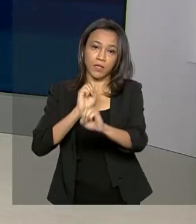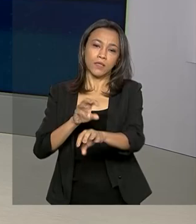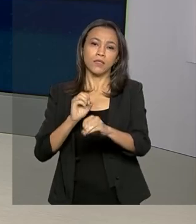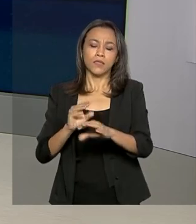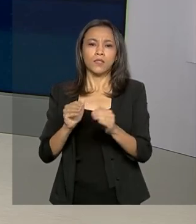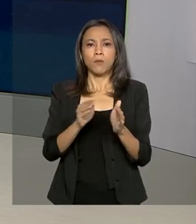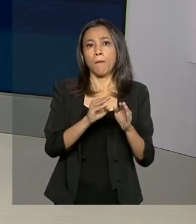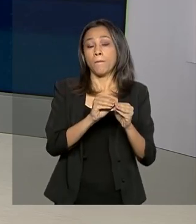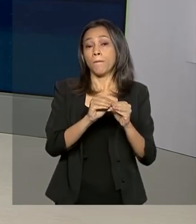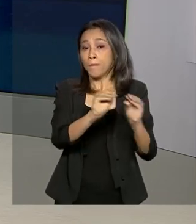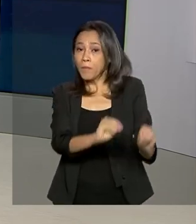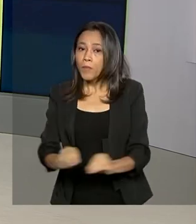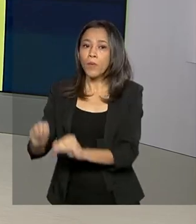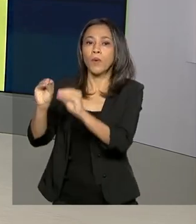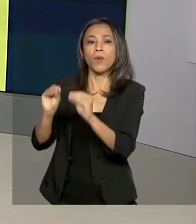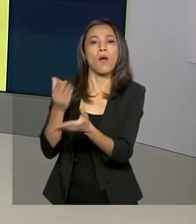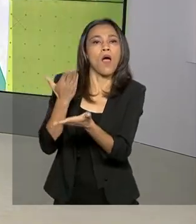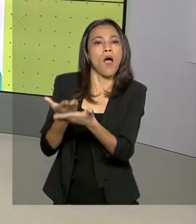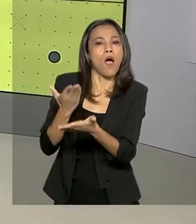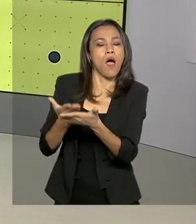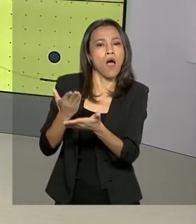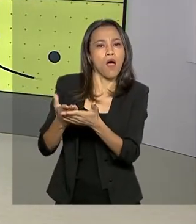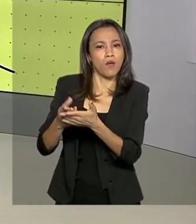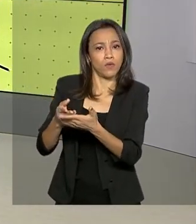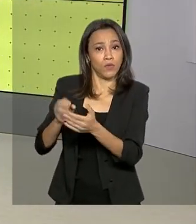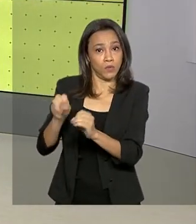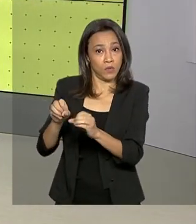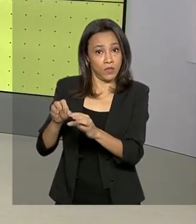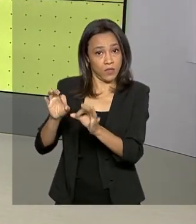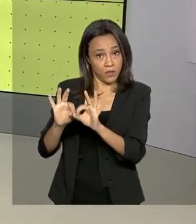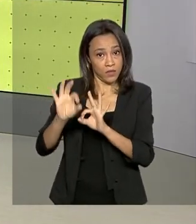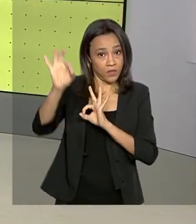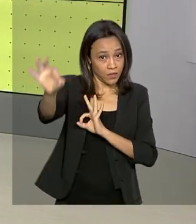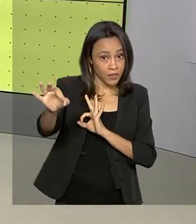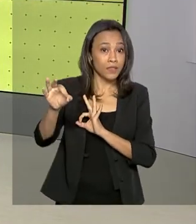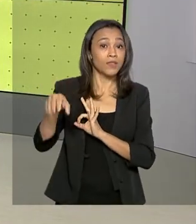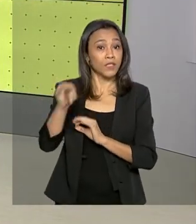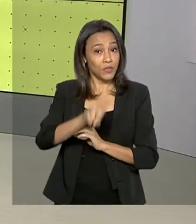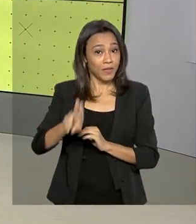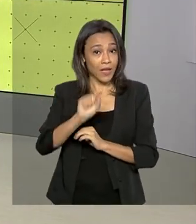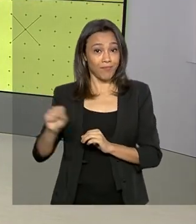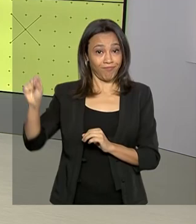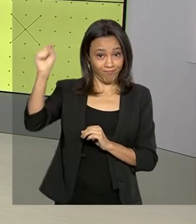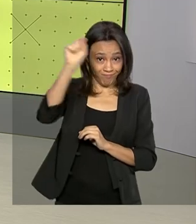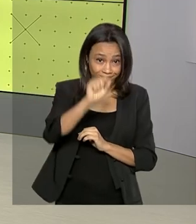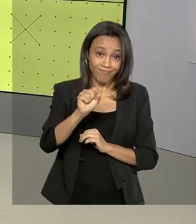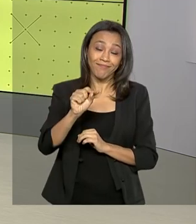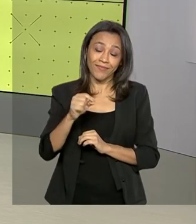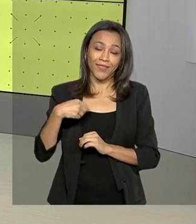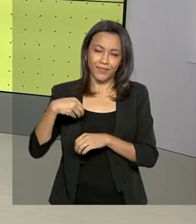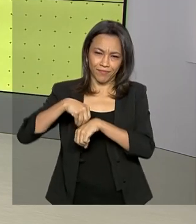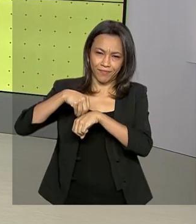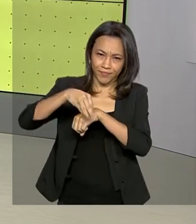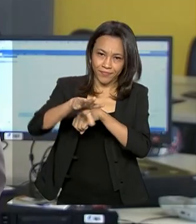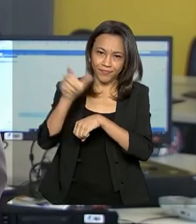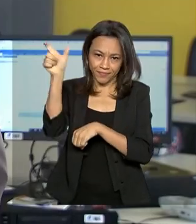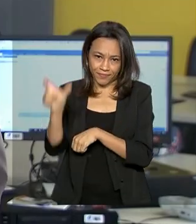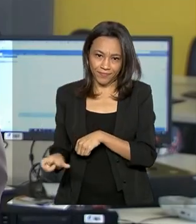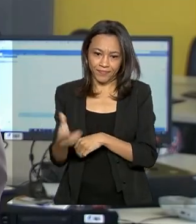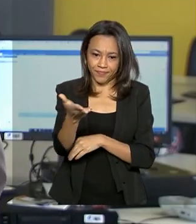o fim do ano aulas online em instituições públicas de ensino superior. Quem tem os detalhes é o repórter Maurício de Almeida.